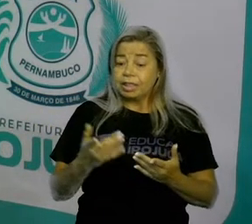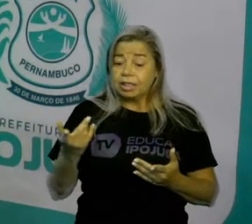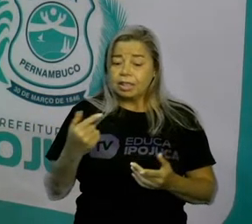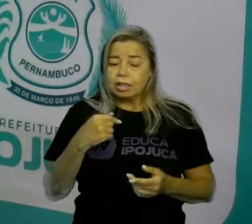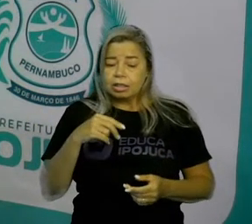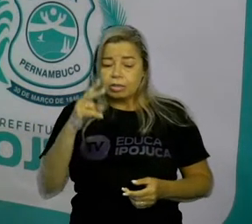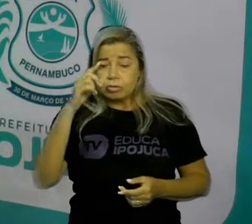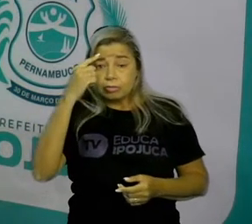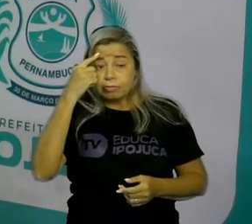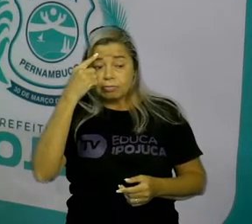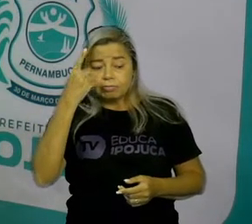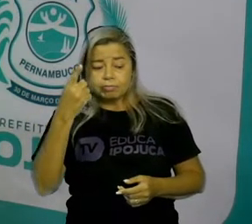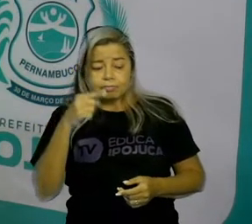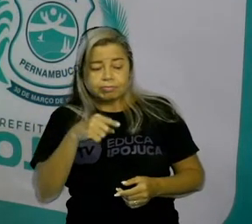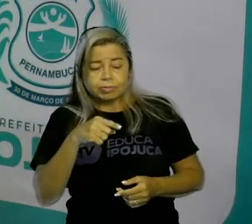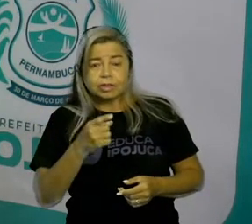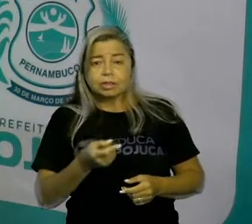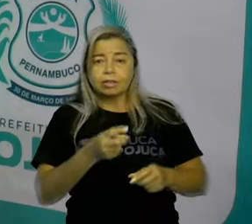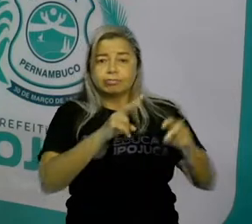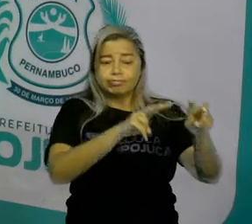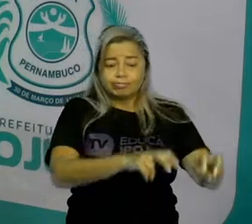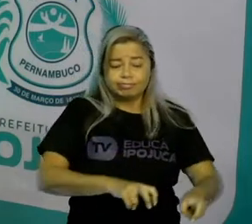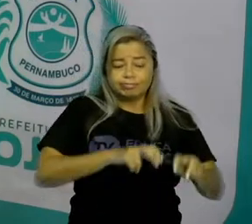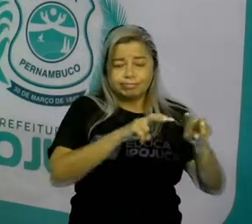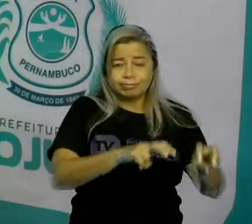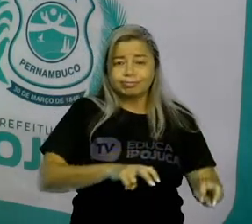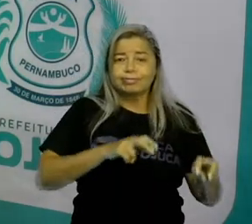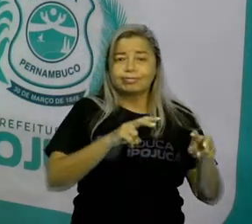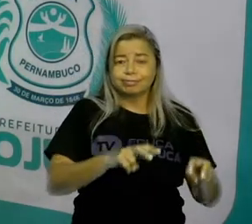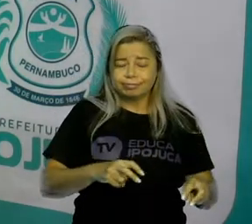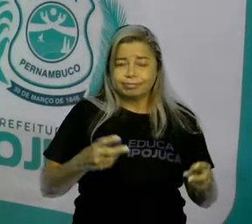agricultura, começaram a plantar. Vamos ver?